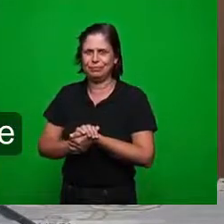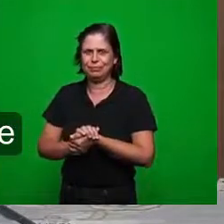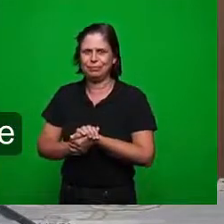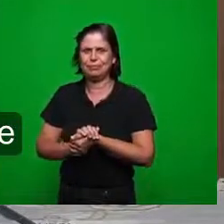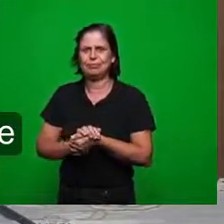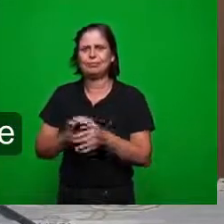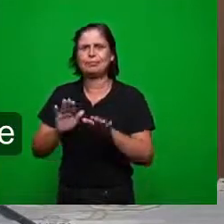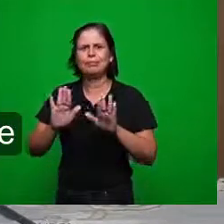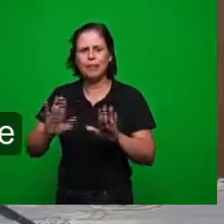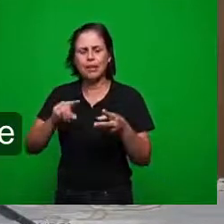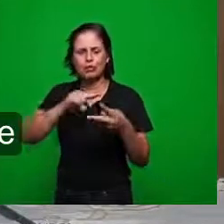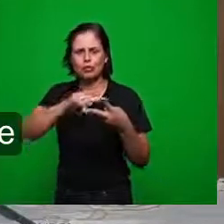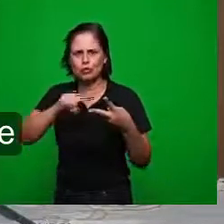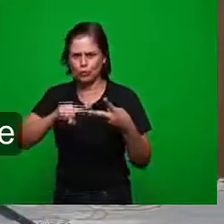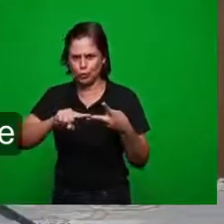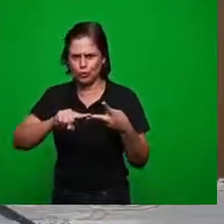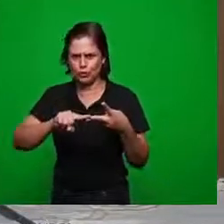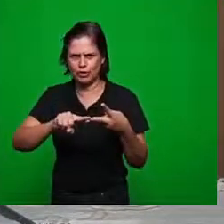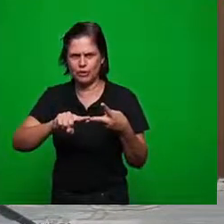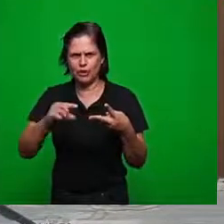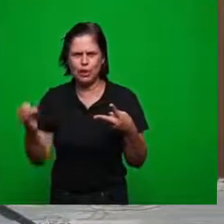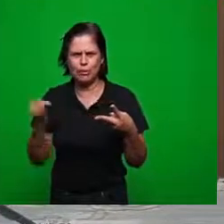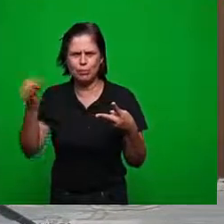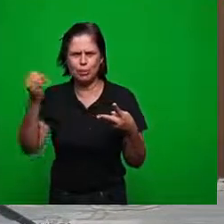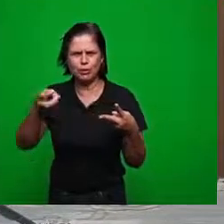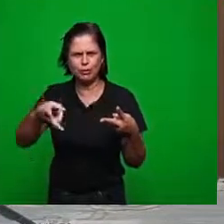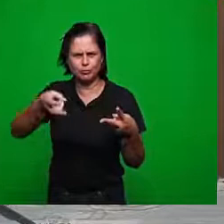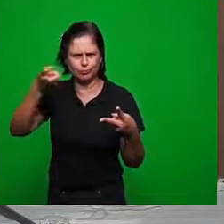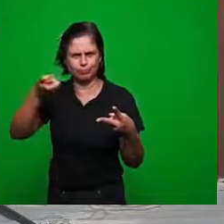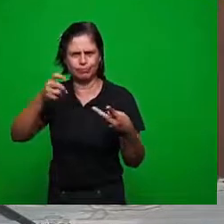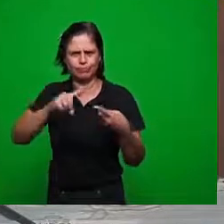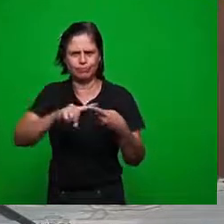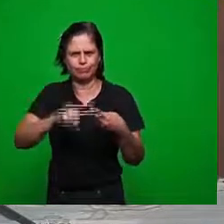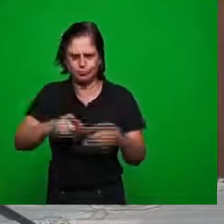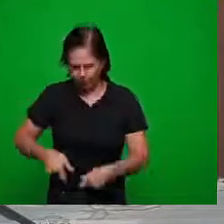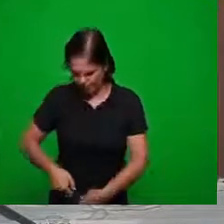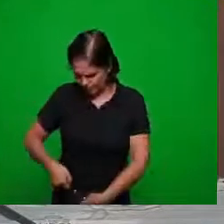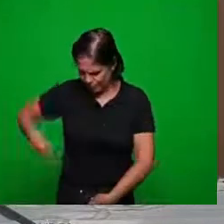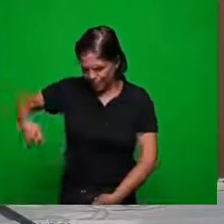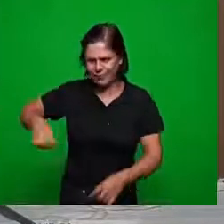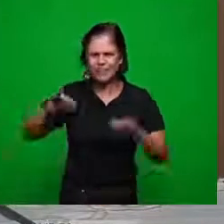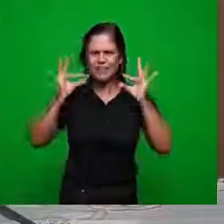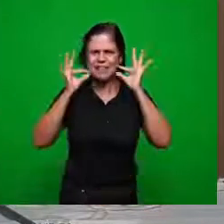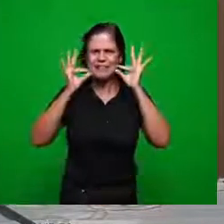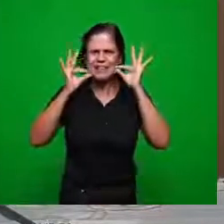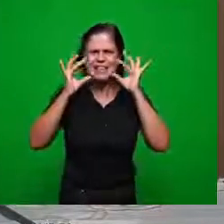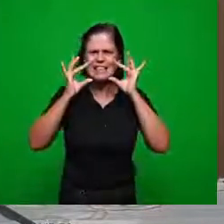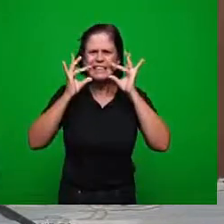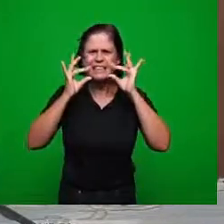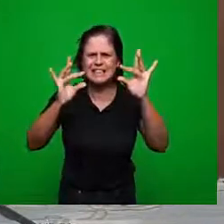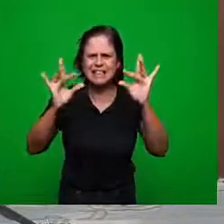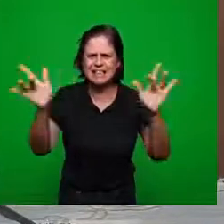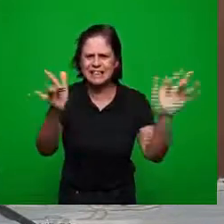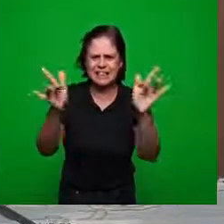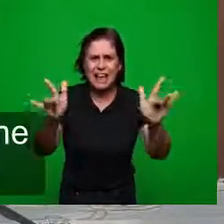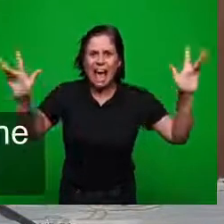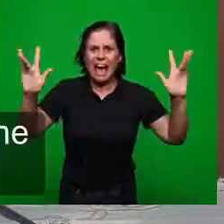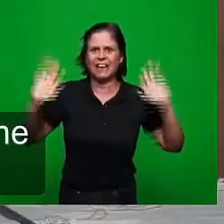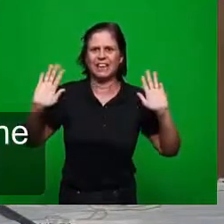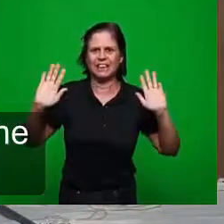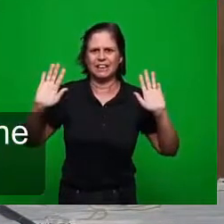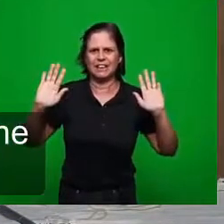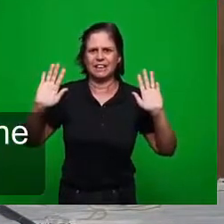dois aspectos são observados aqui a espada aguda de dois fios então a